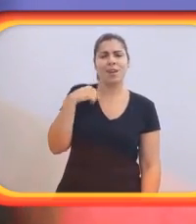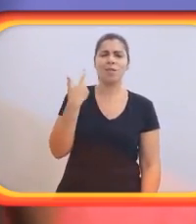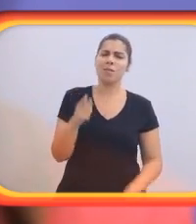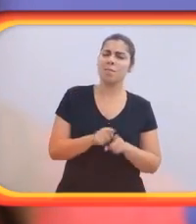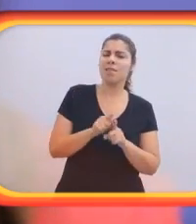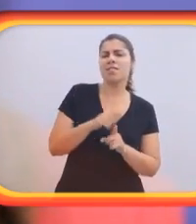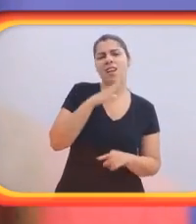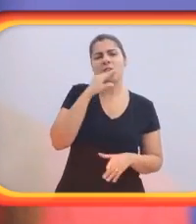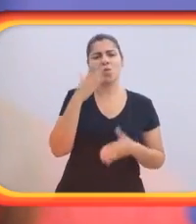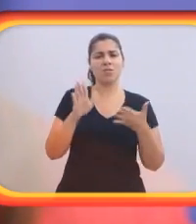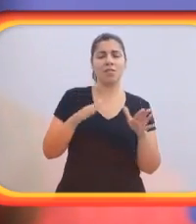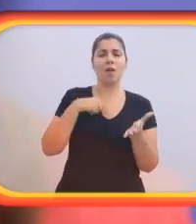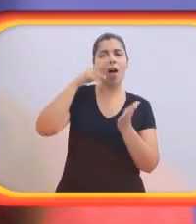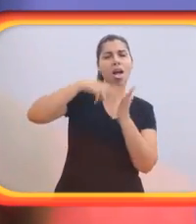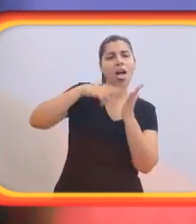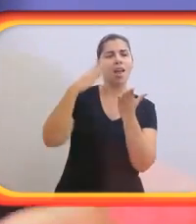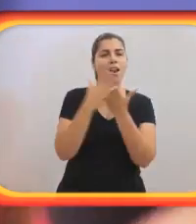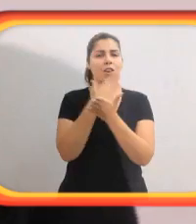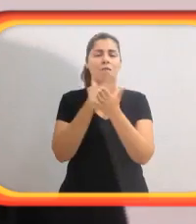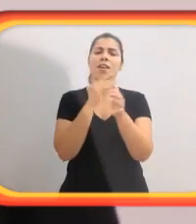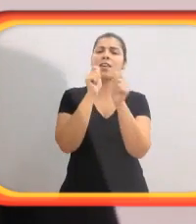custava de entrevistar as pessoas?